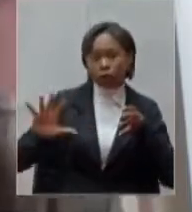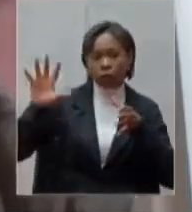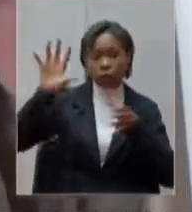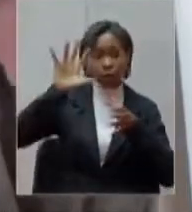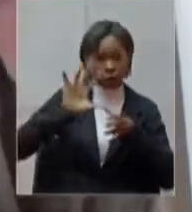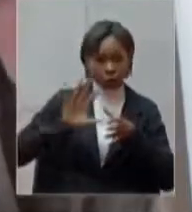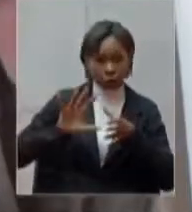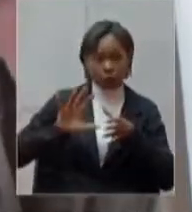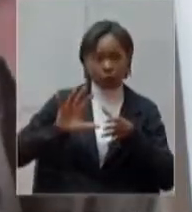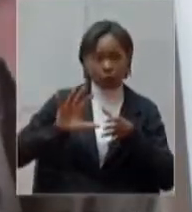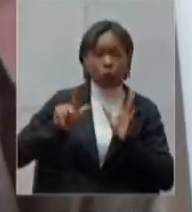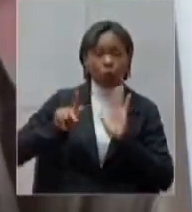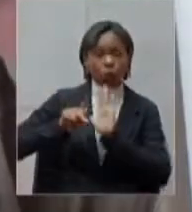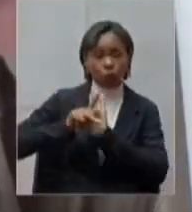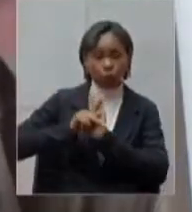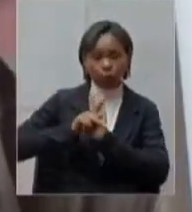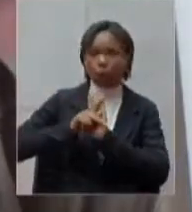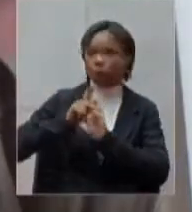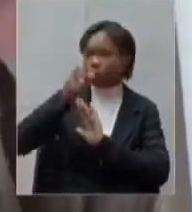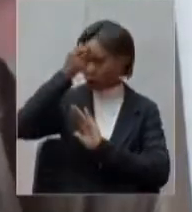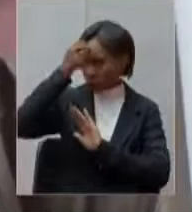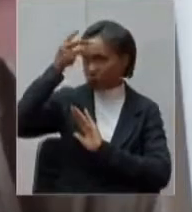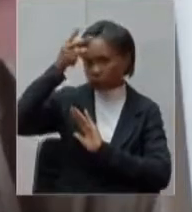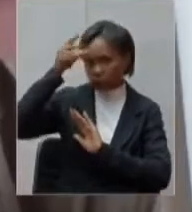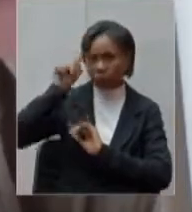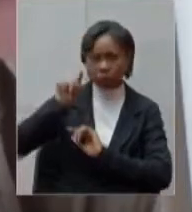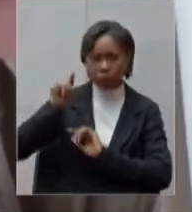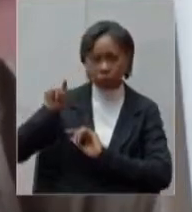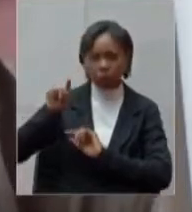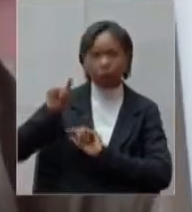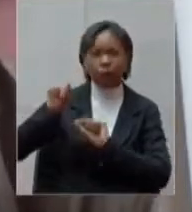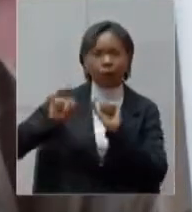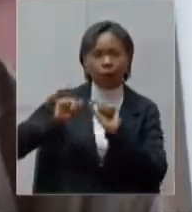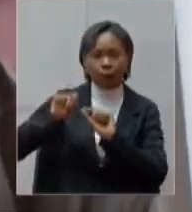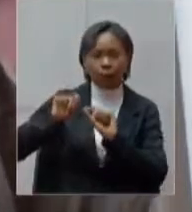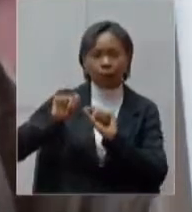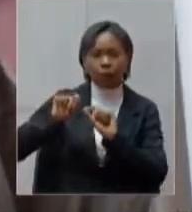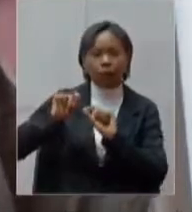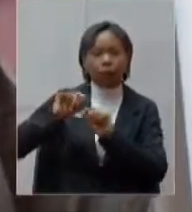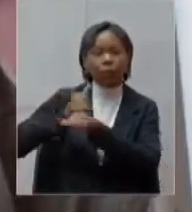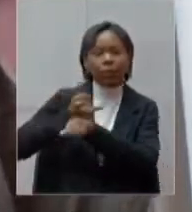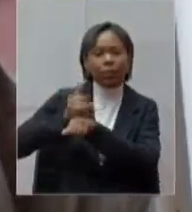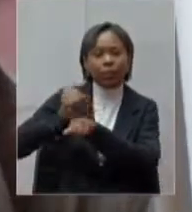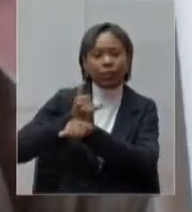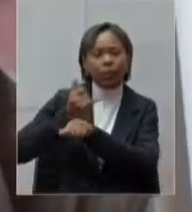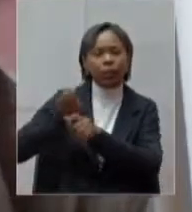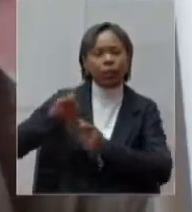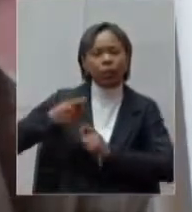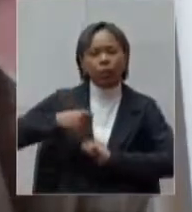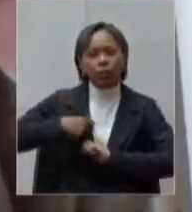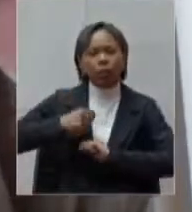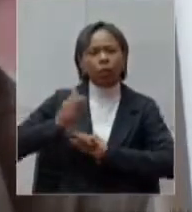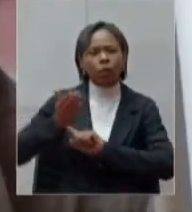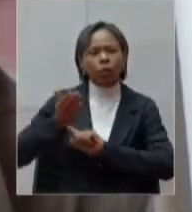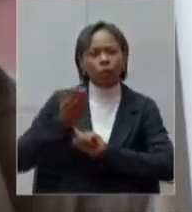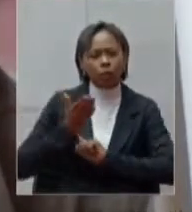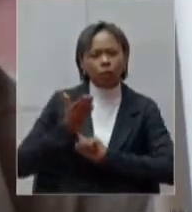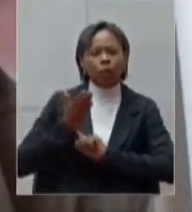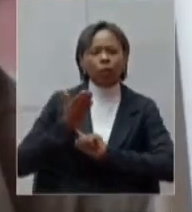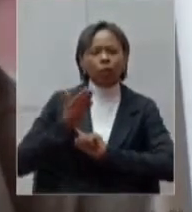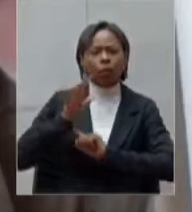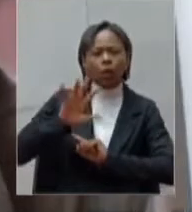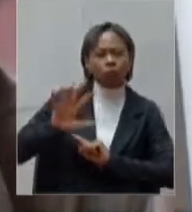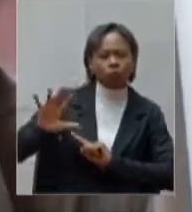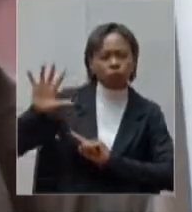realidade municipal uma forma de atuarmos de forma atender todo o interesse da macro